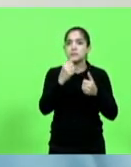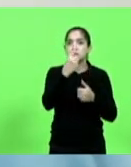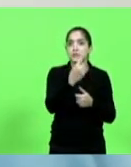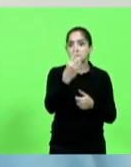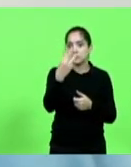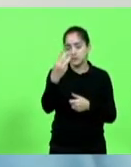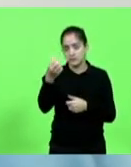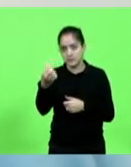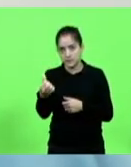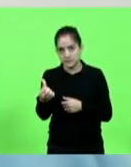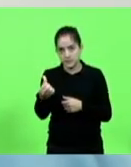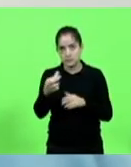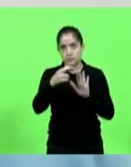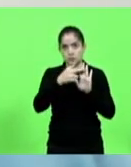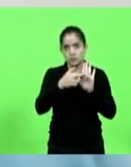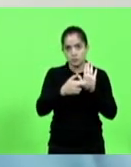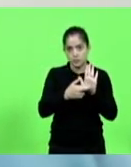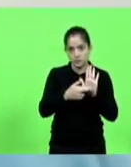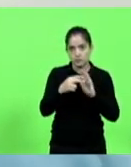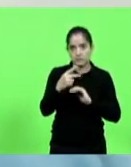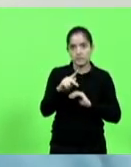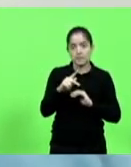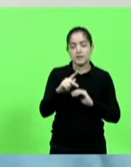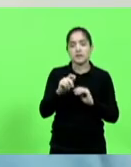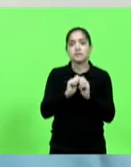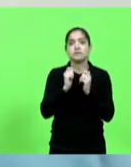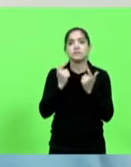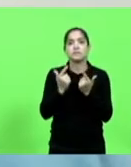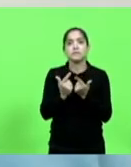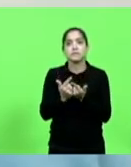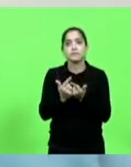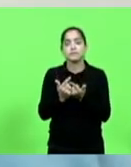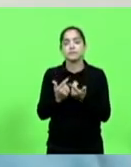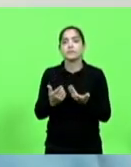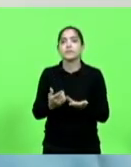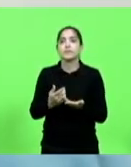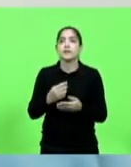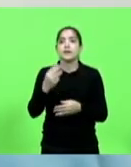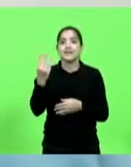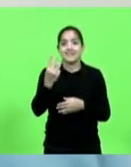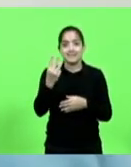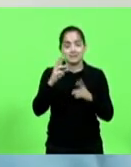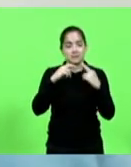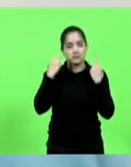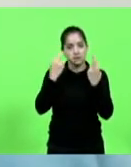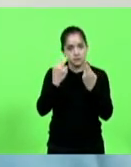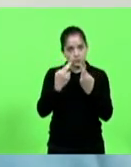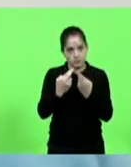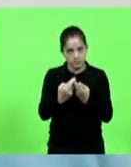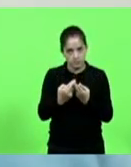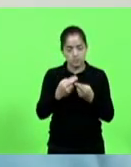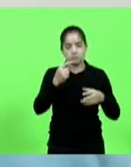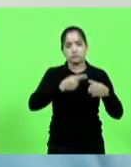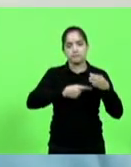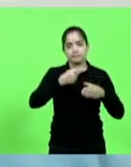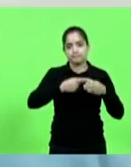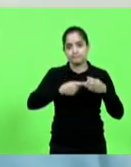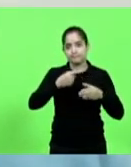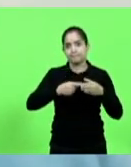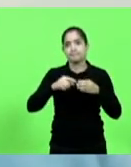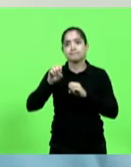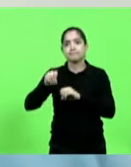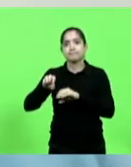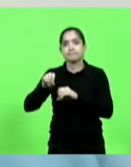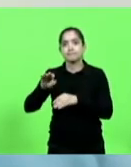do regimento interno desta Assembleia, temos a nossa terceira reunião ordinária da Comissão de Educação, Cultura e Desporto,